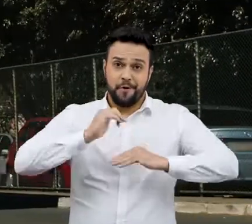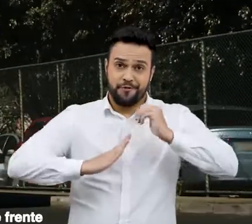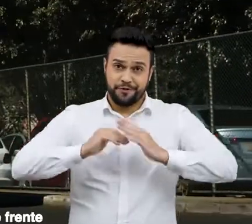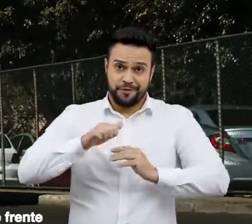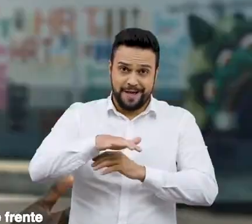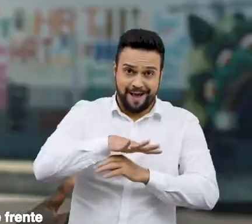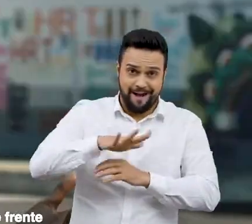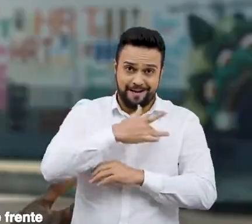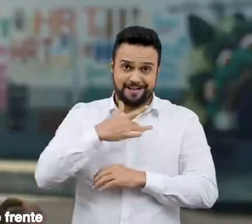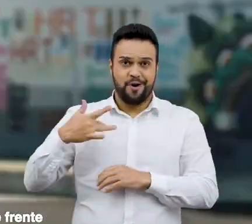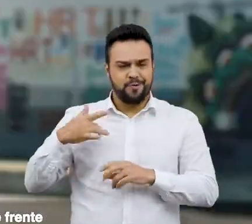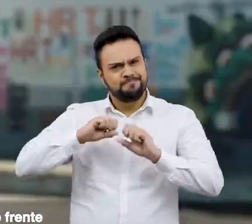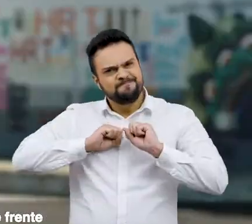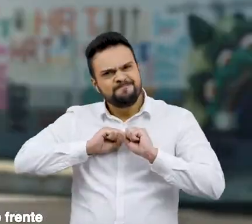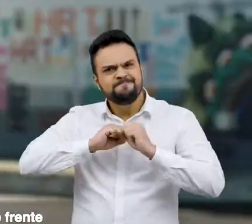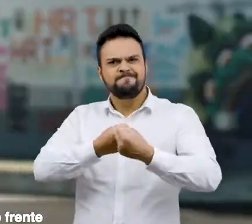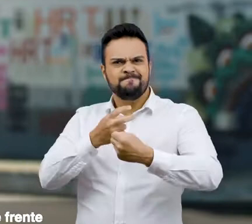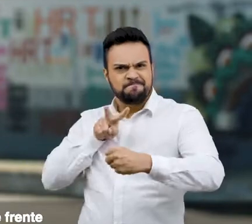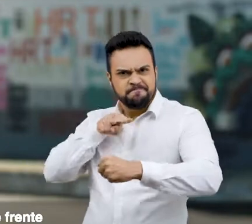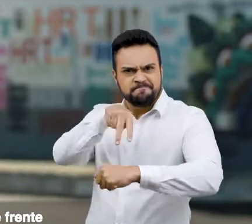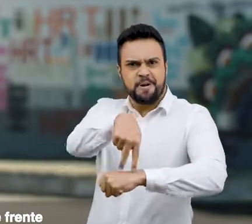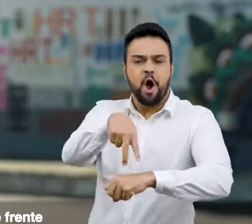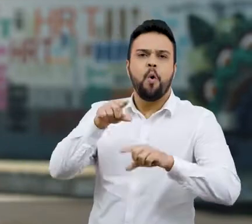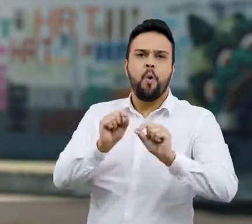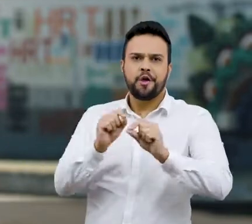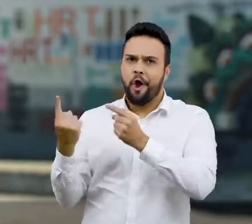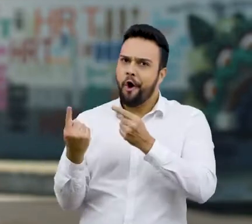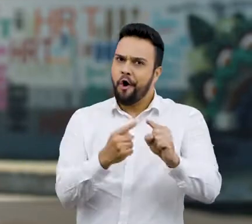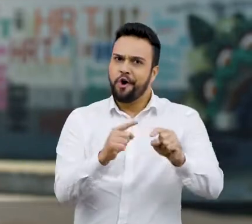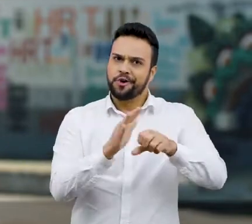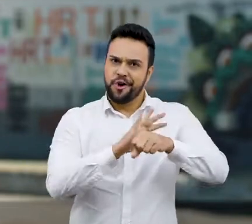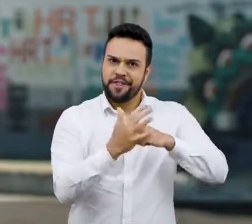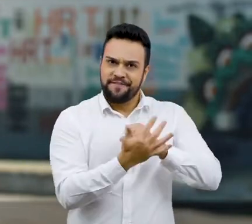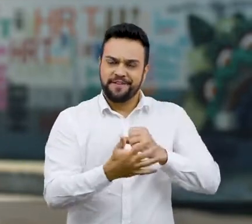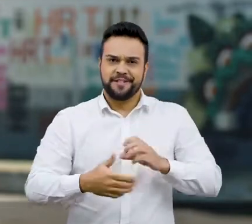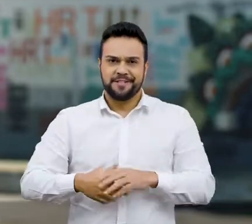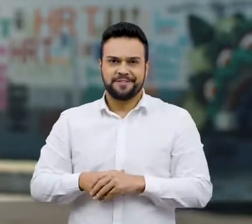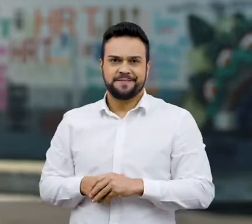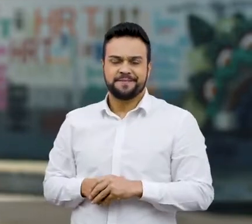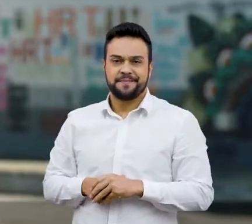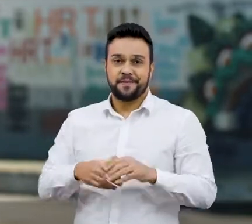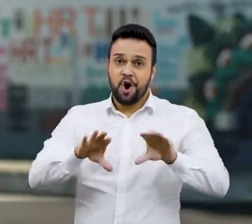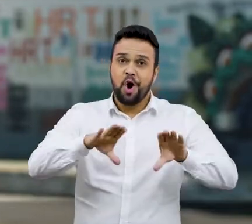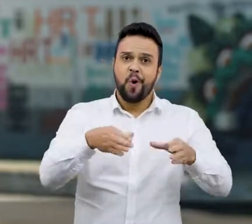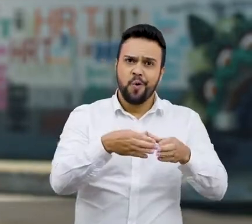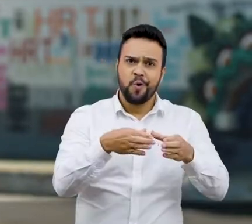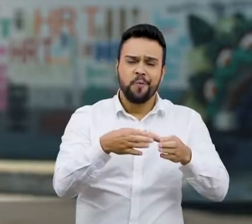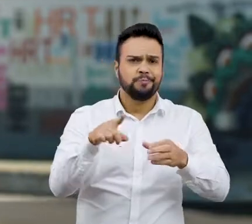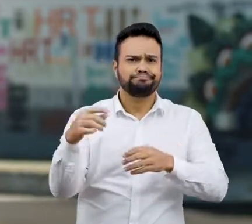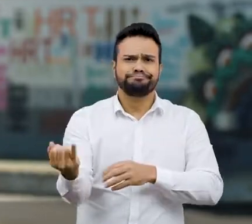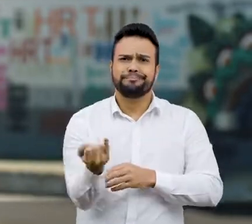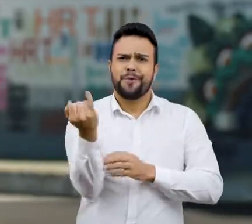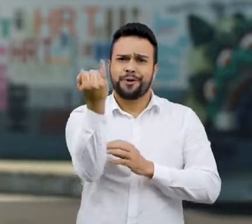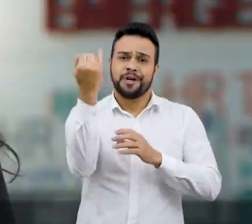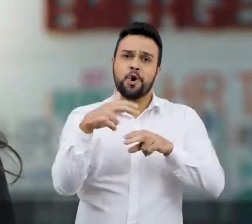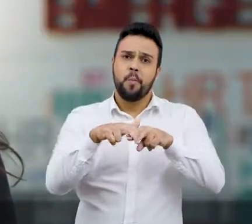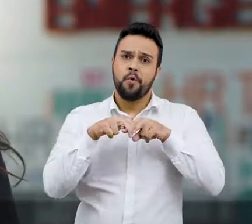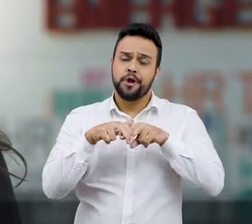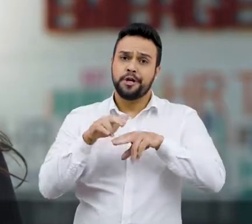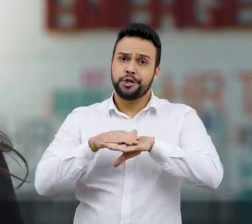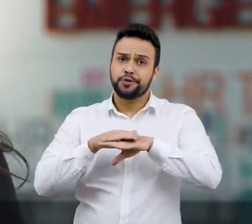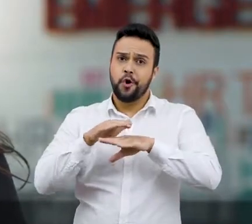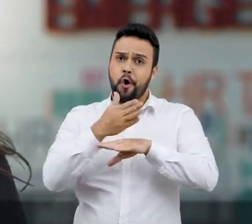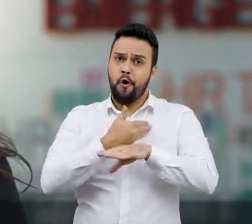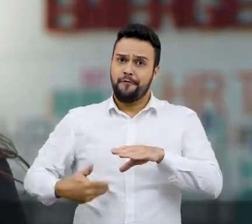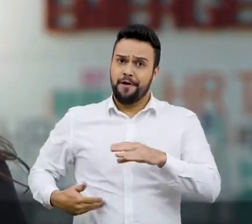Os profissionais de saúde são os guerreiros que estão na linha de frente do combate ao novo coronavírus. Essa categoria é muito importante. Por